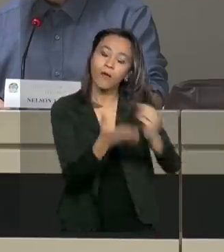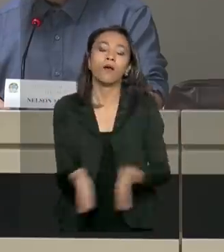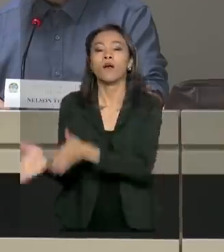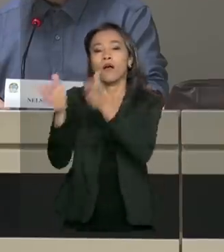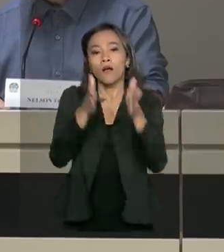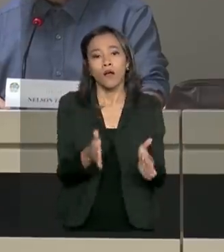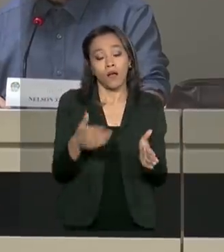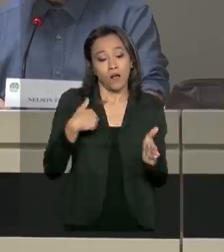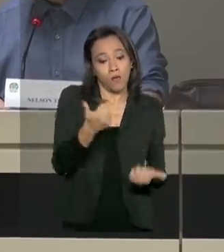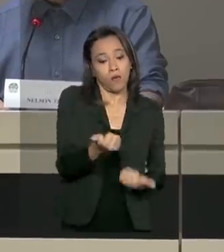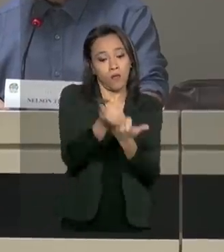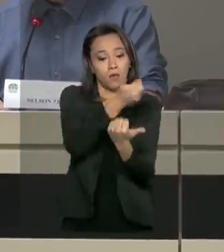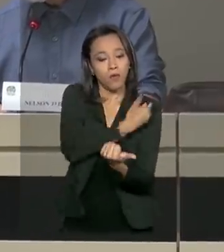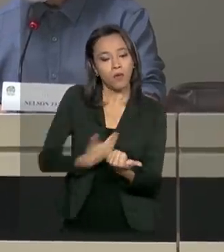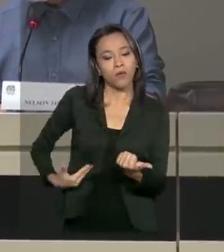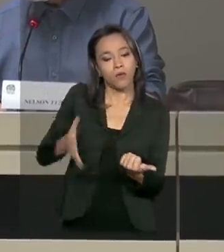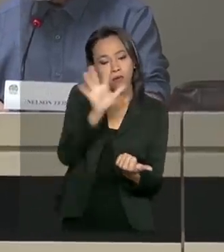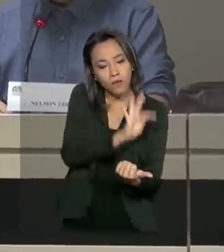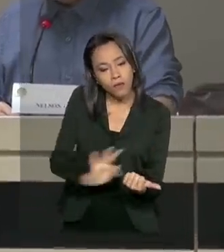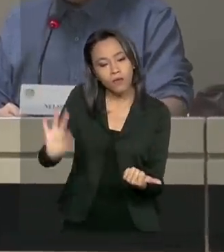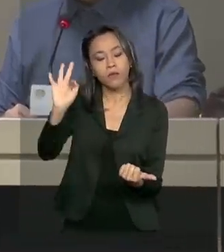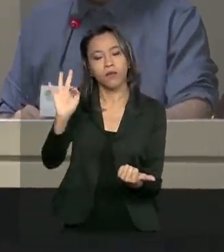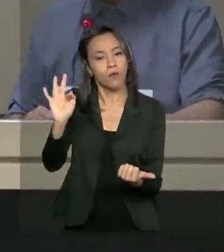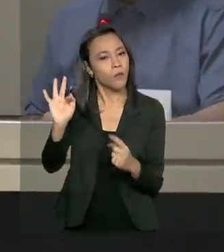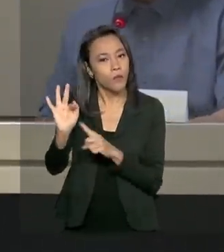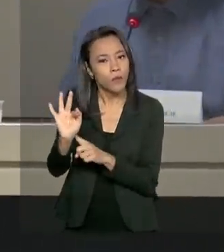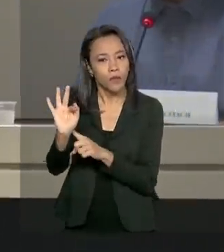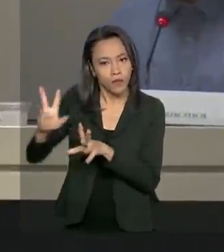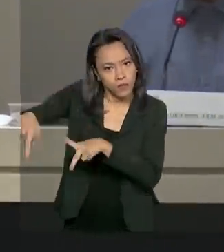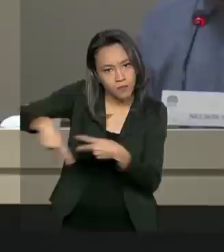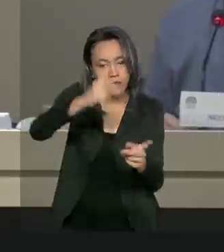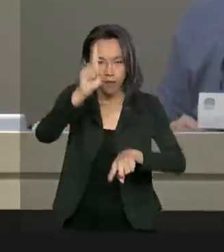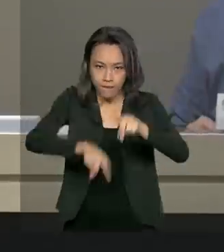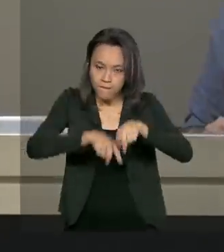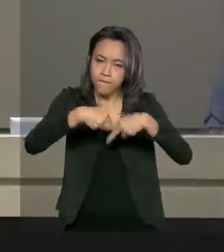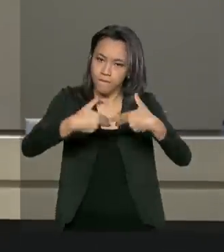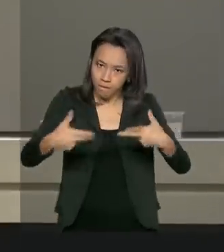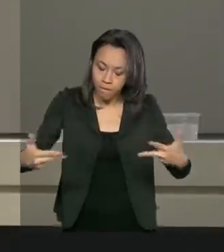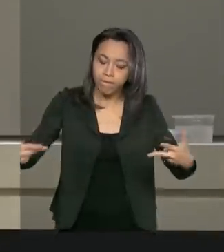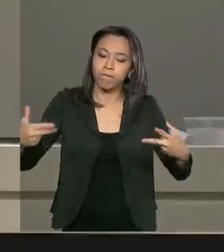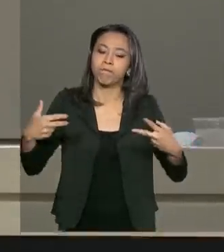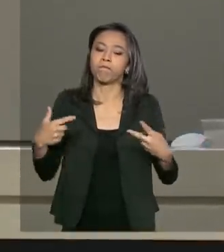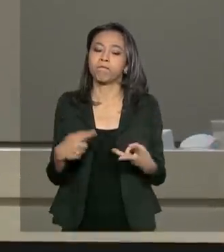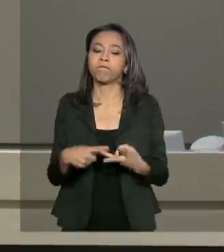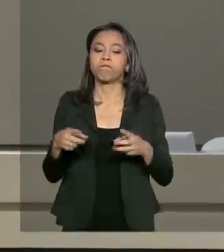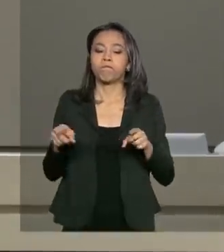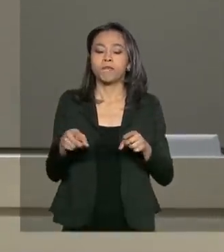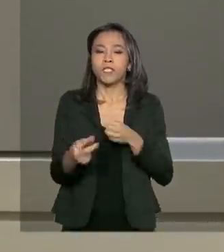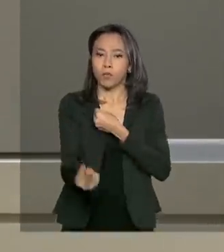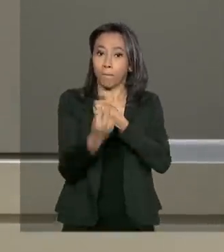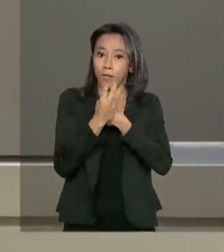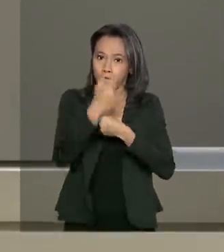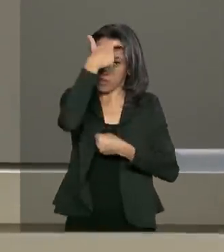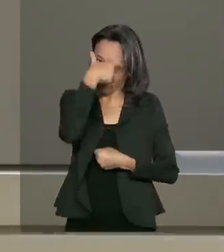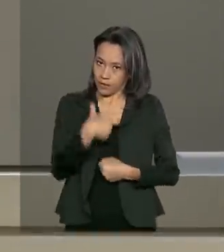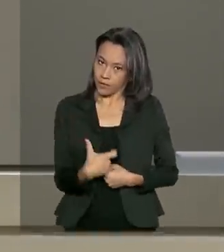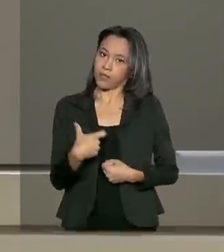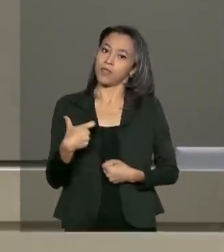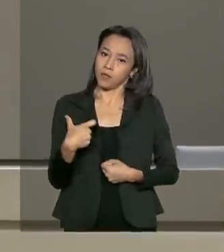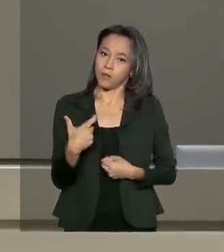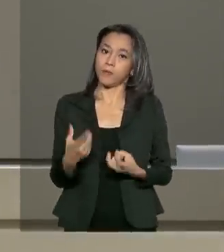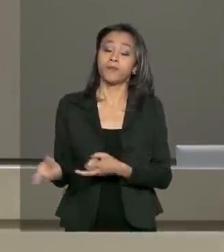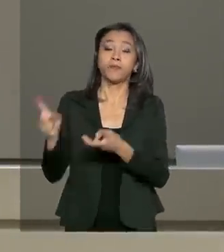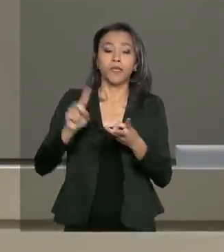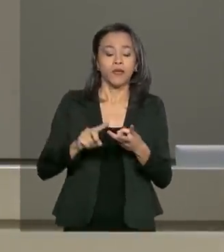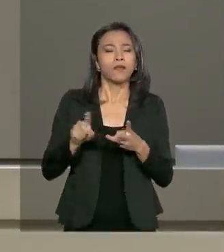governo federal tem dado nesse sentido de encaminhar equipamentos, de encaminhar EPIs, inclusive de encaminhar